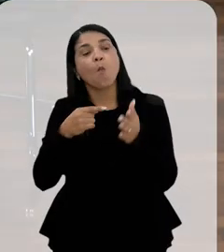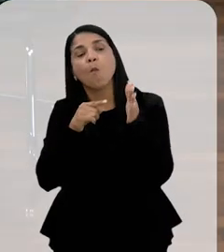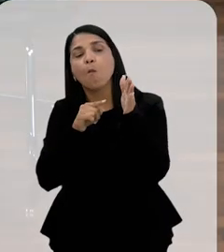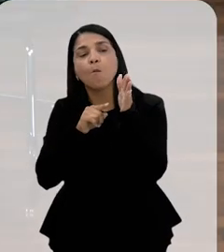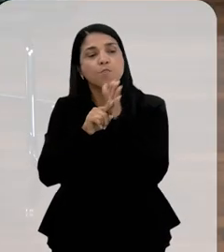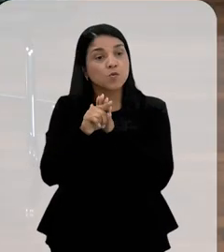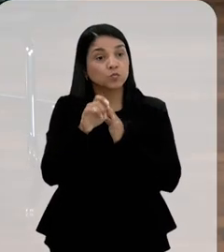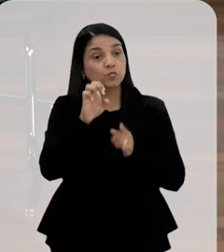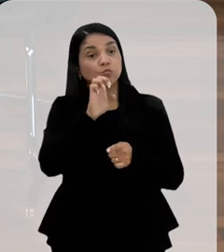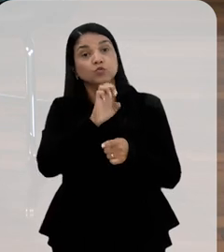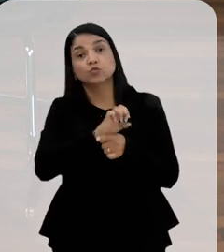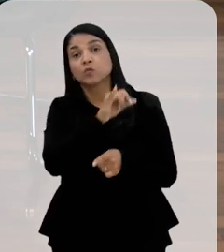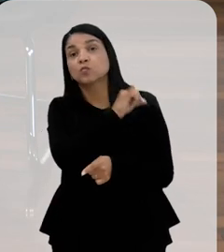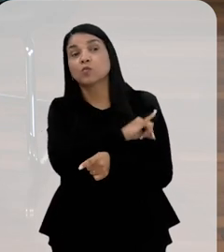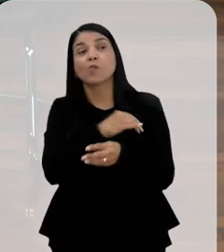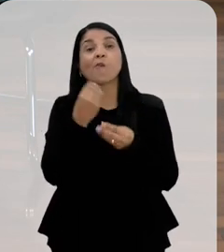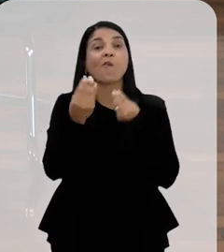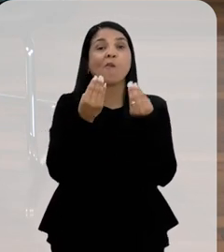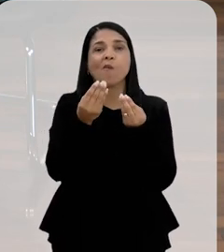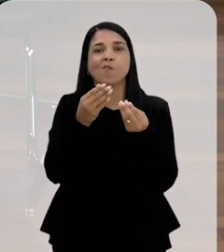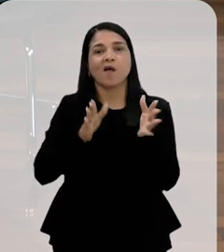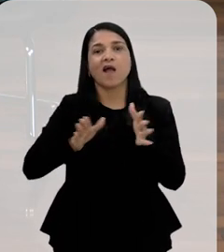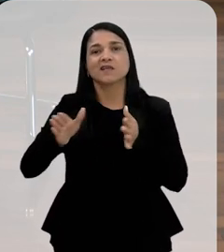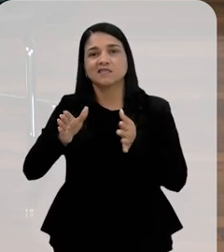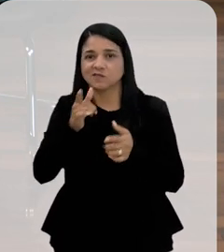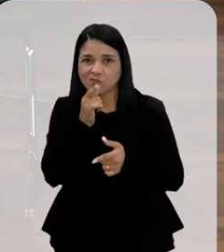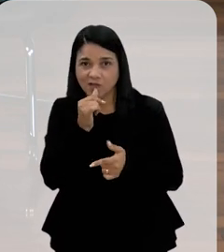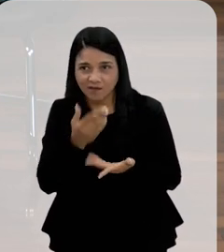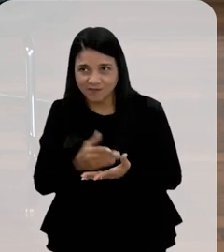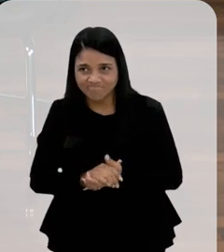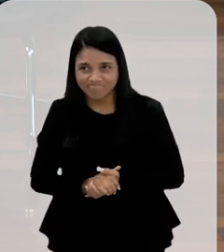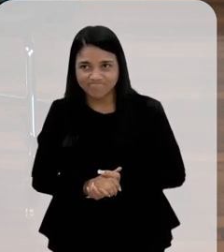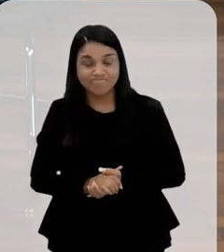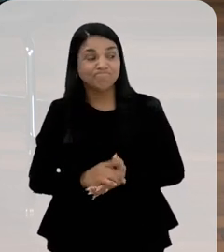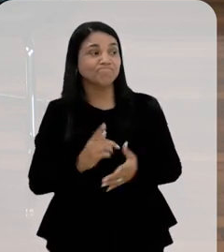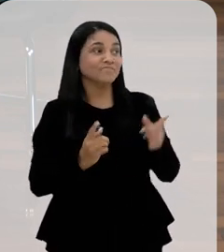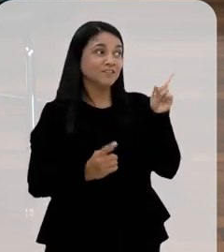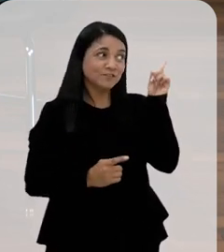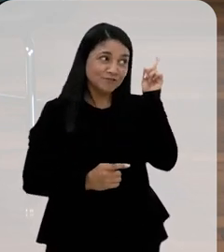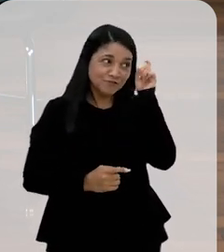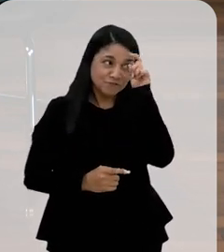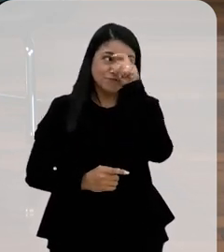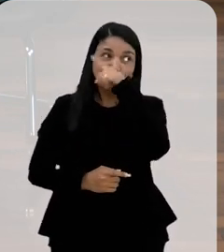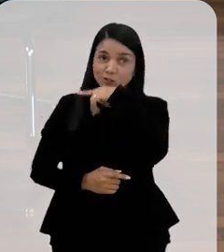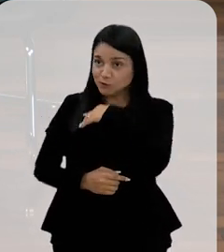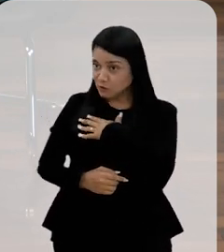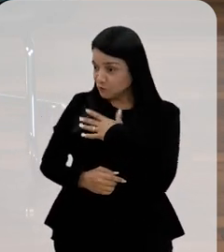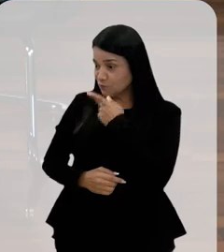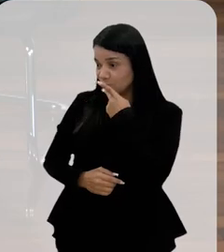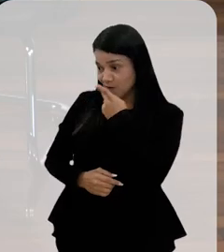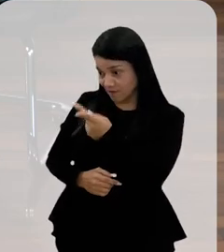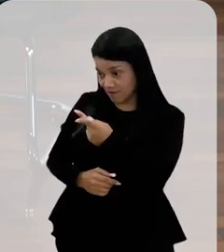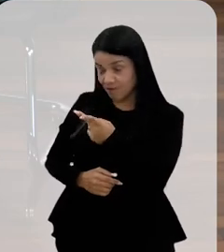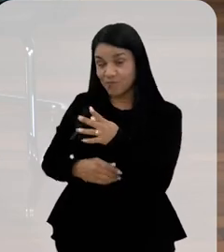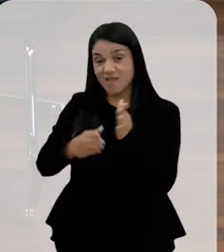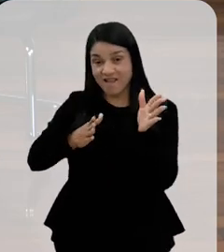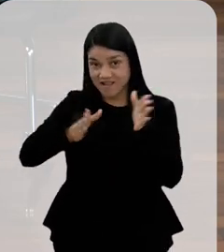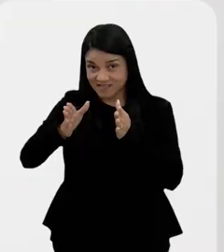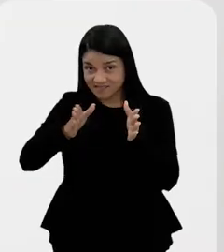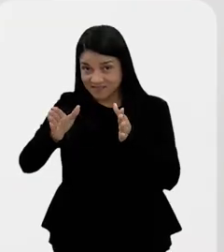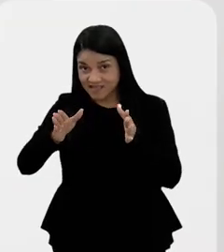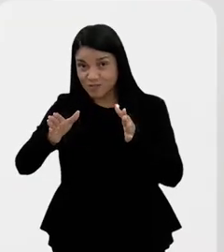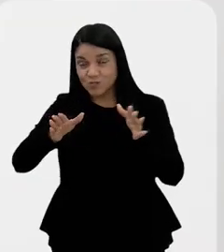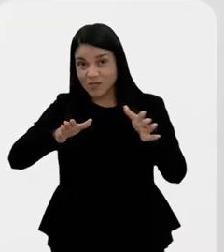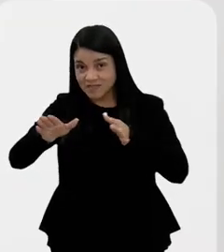eu perguntaria, e o Rio de Janeiro? Como está esse acesso? Nos pareceu muito difícil, não é, Sidney? E quando a gente fala de